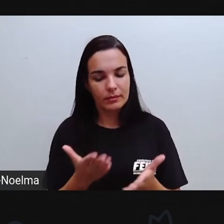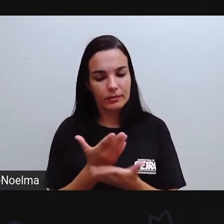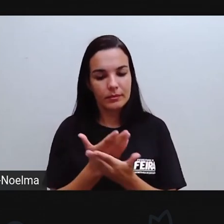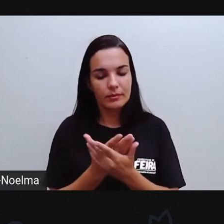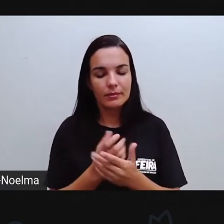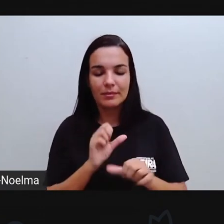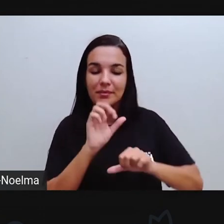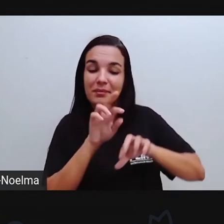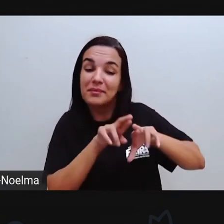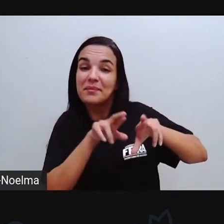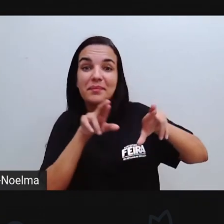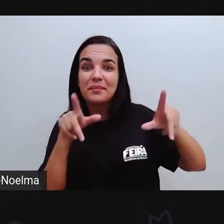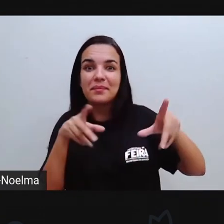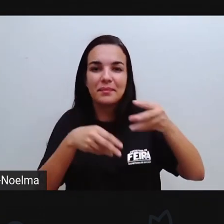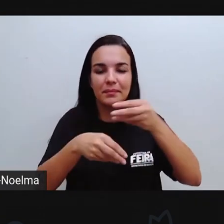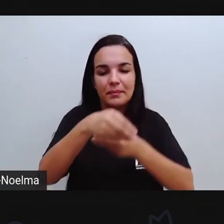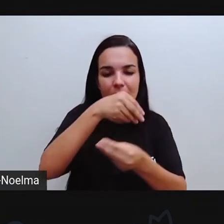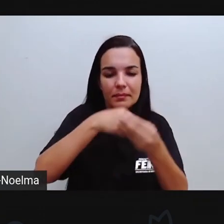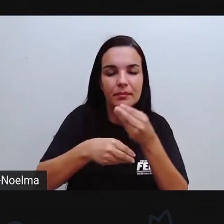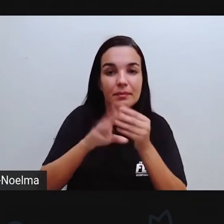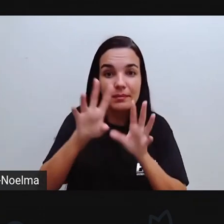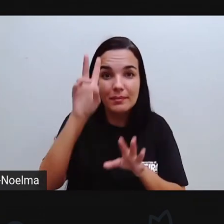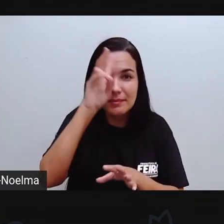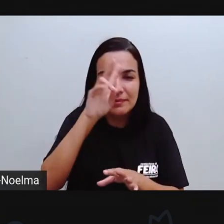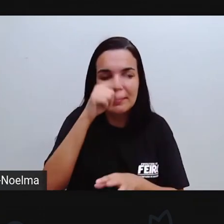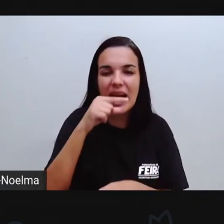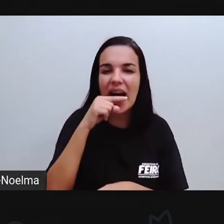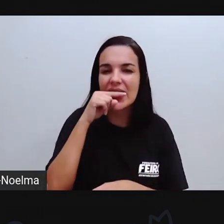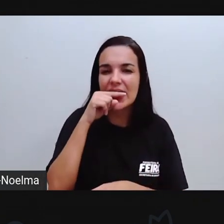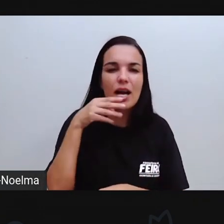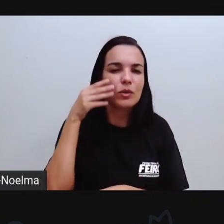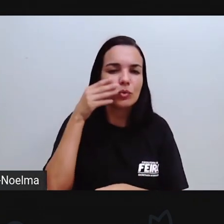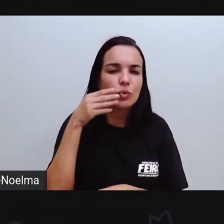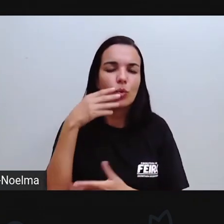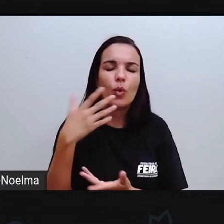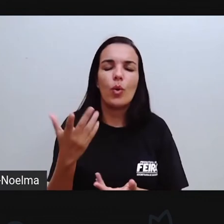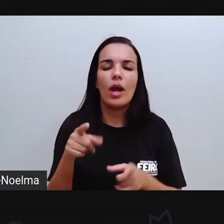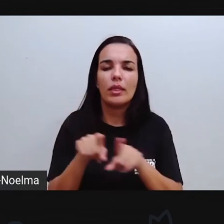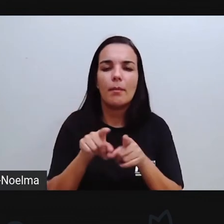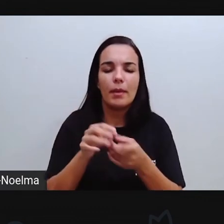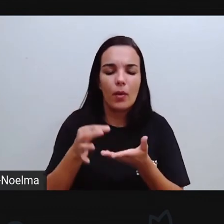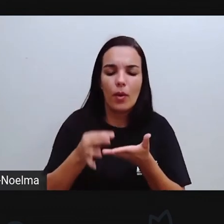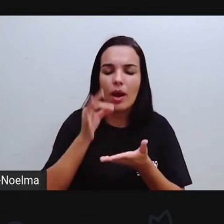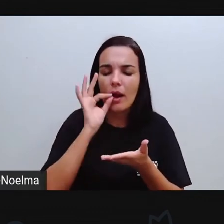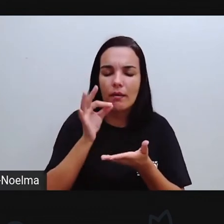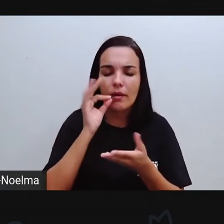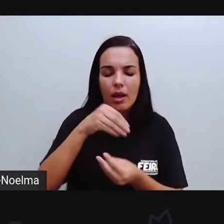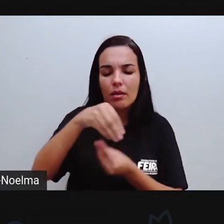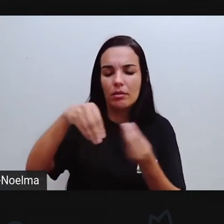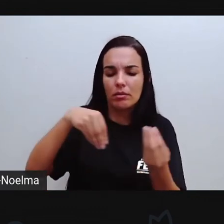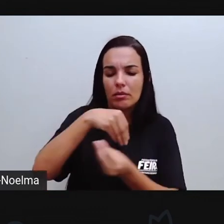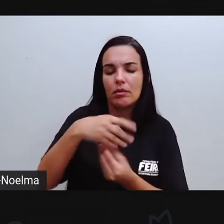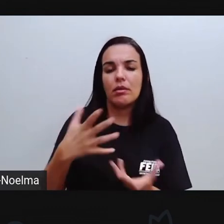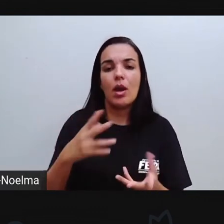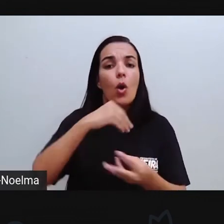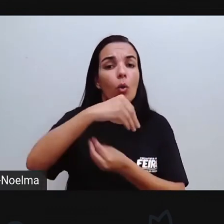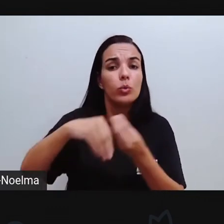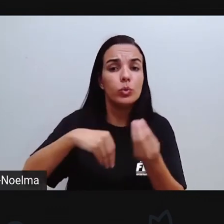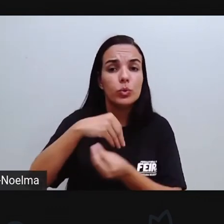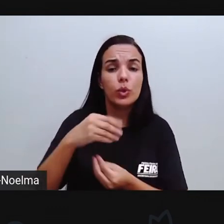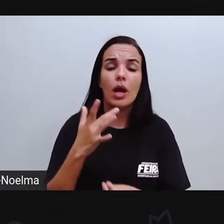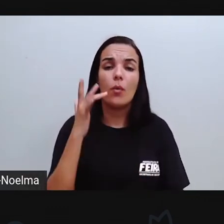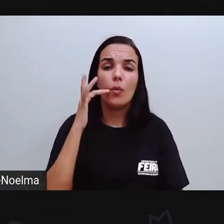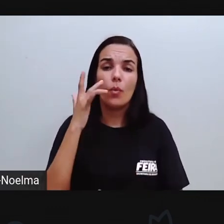ciclos O ciclo da cana-de-açúcar O ciclo do café O ciclo do ouro no Brasil